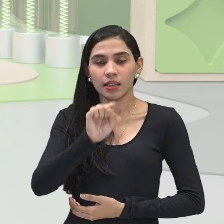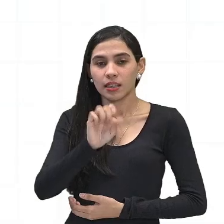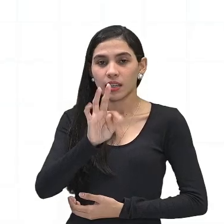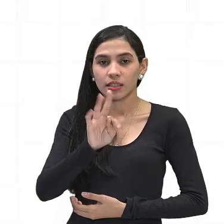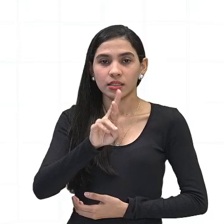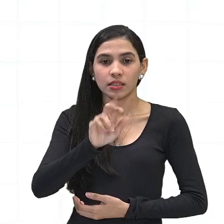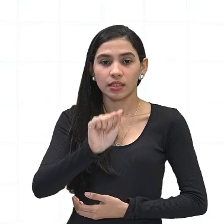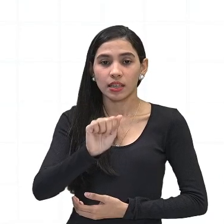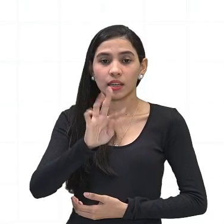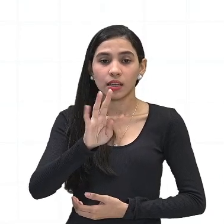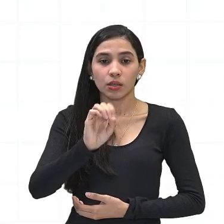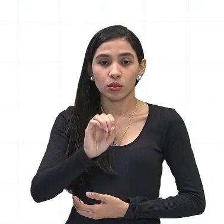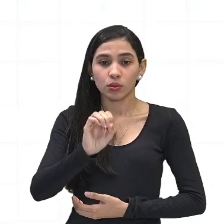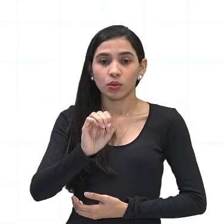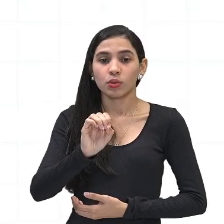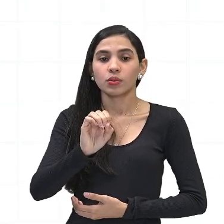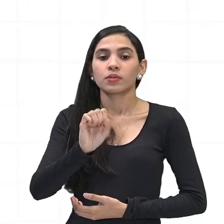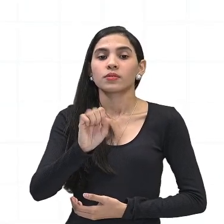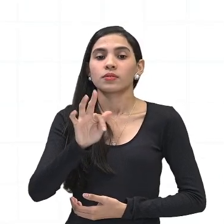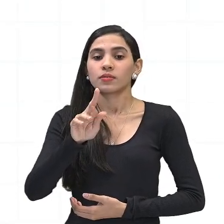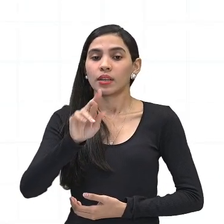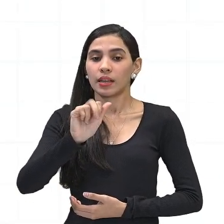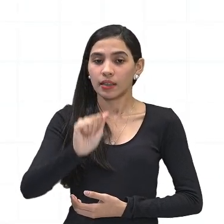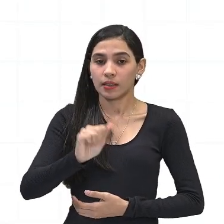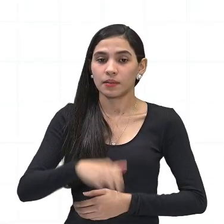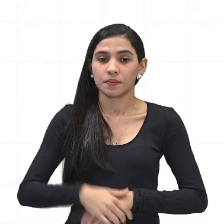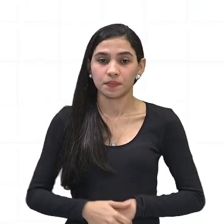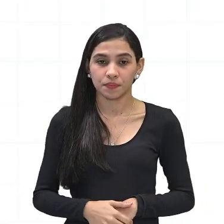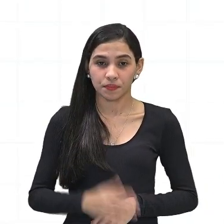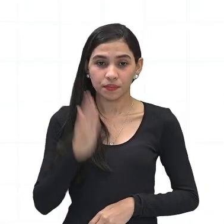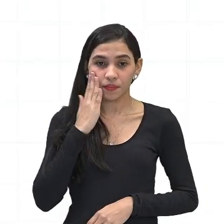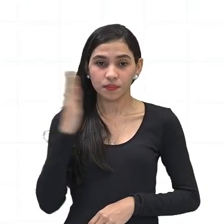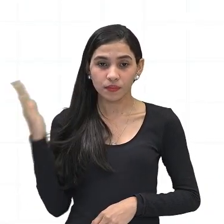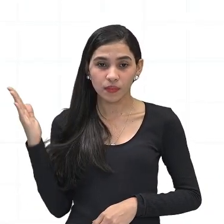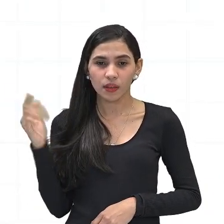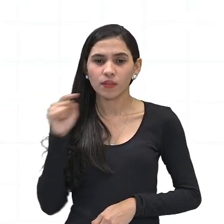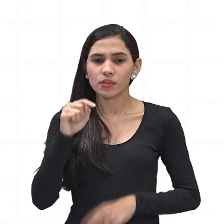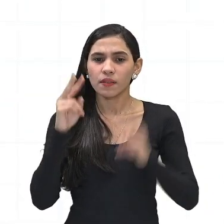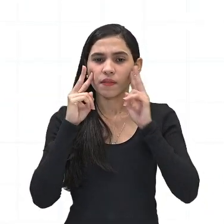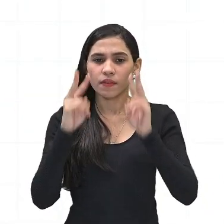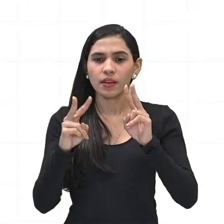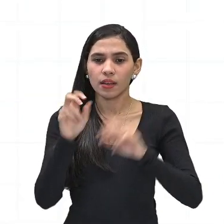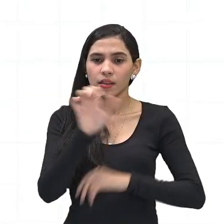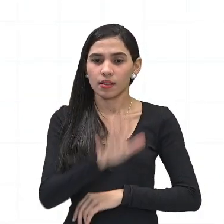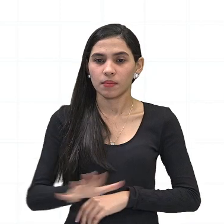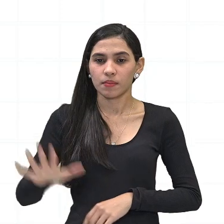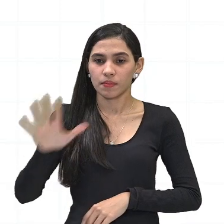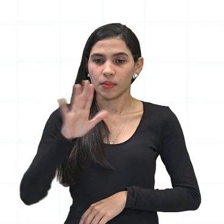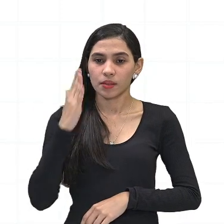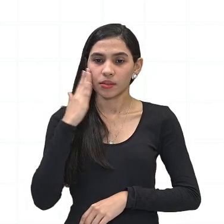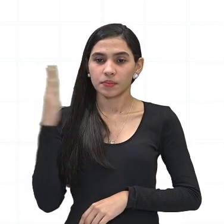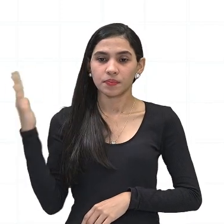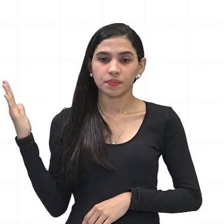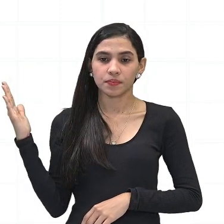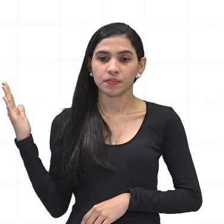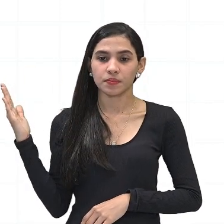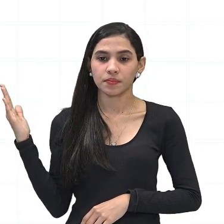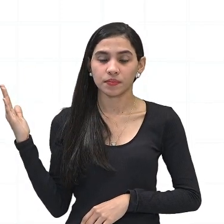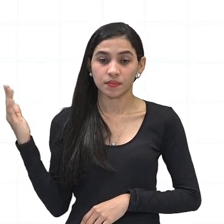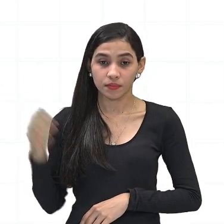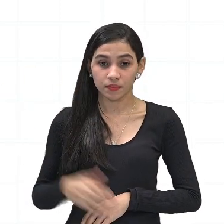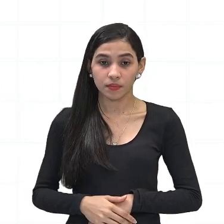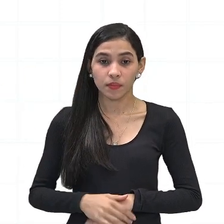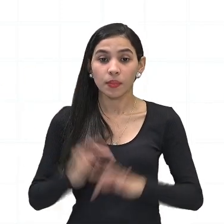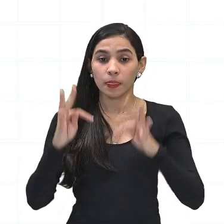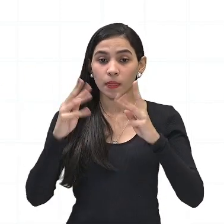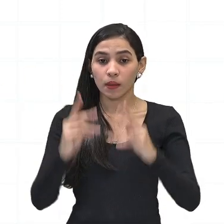nessa nossa ilustração, que nós temos, está em destaque, aí, olha, todas